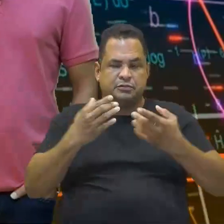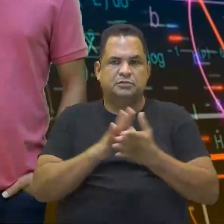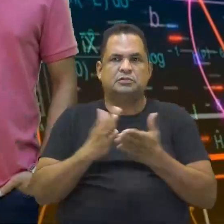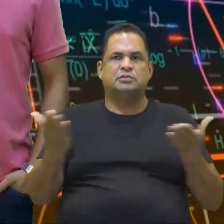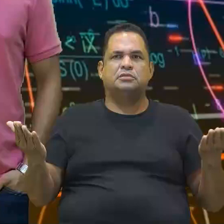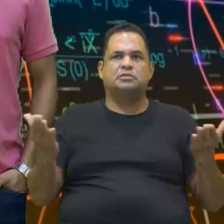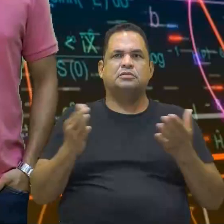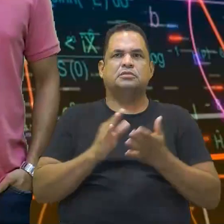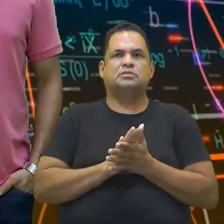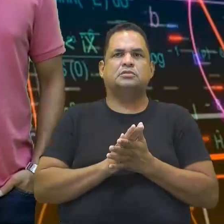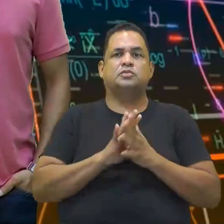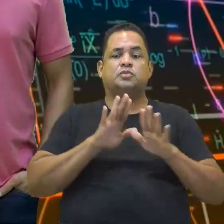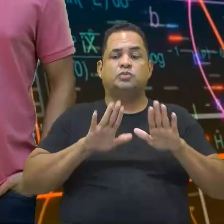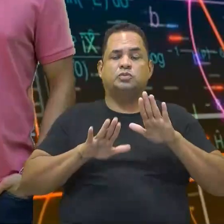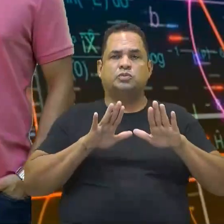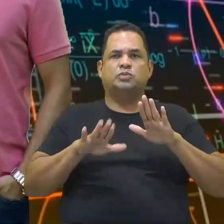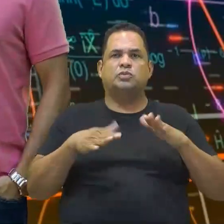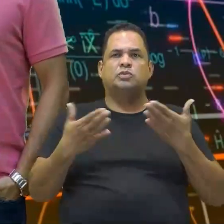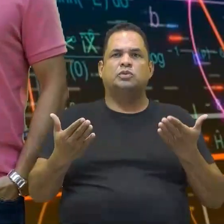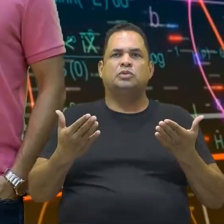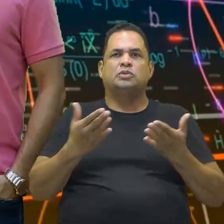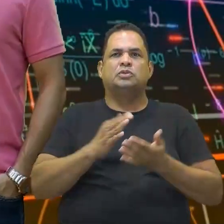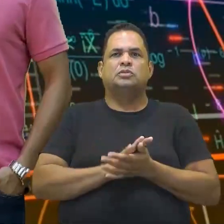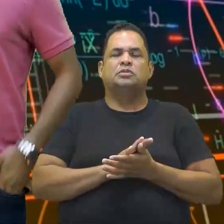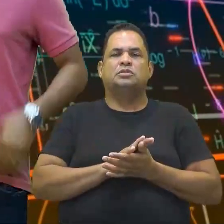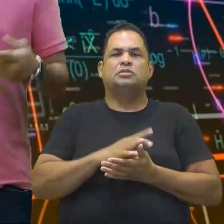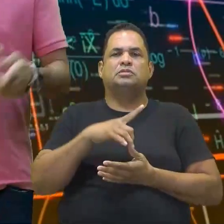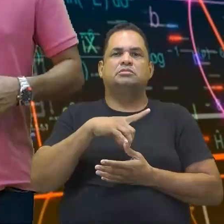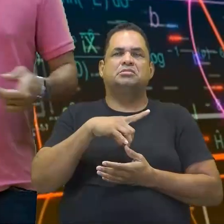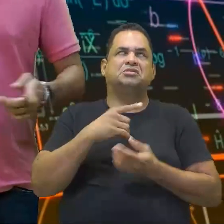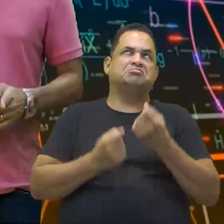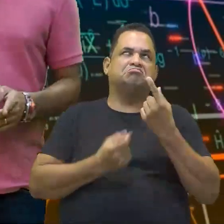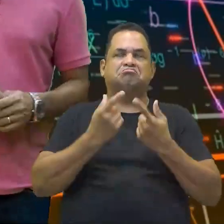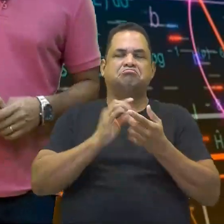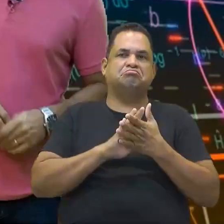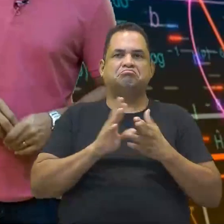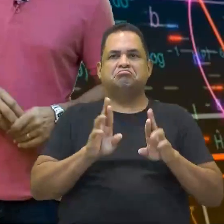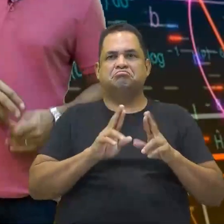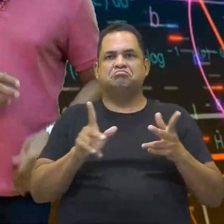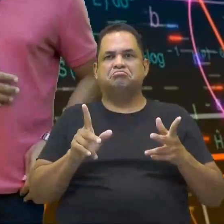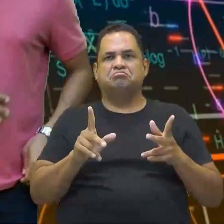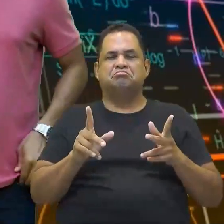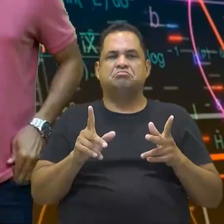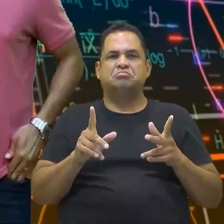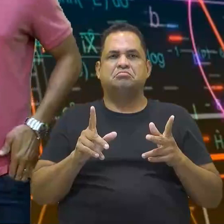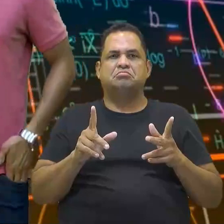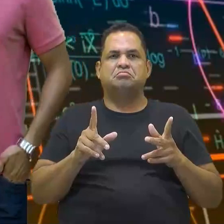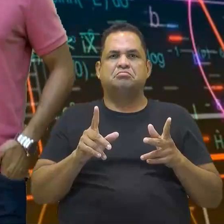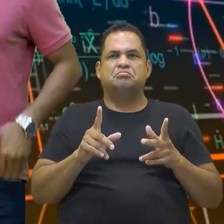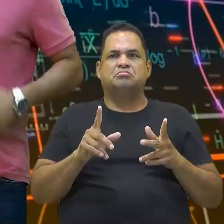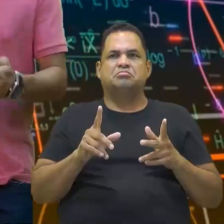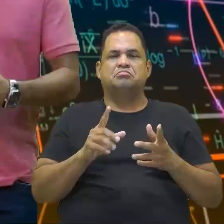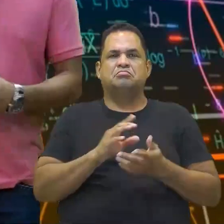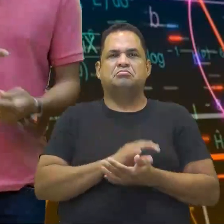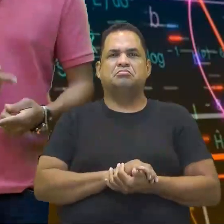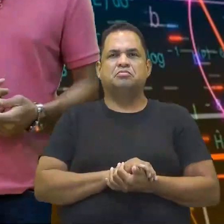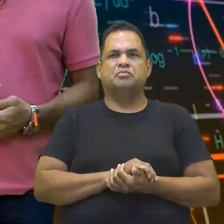Só cuidado, porque o povo do segundo mesmo sabe alguns diferentes, né? É verdade. E pode ter a, como se diz, a